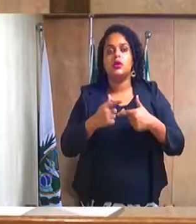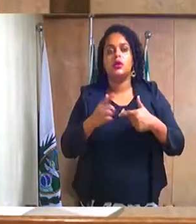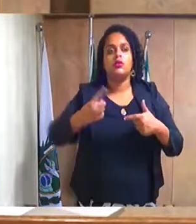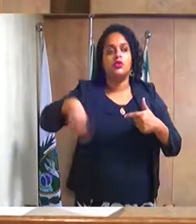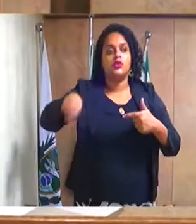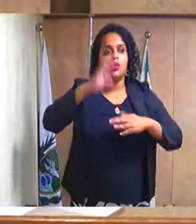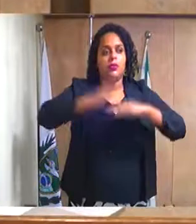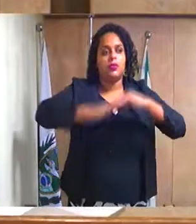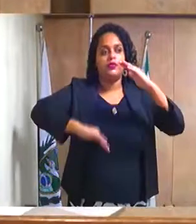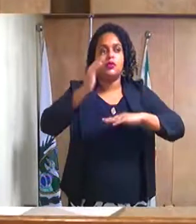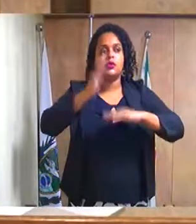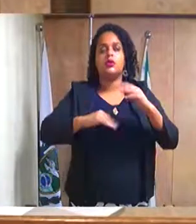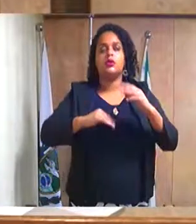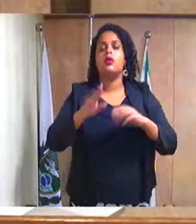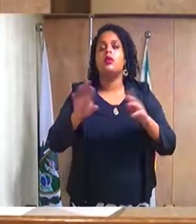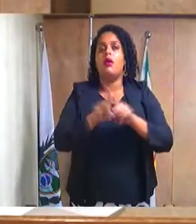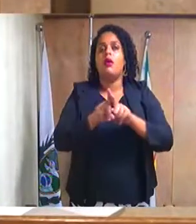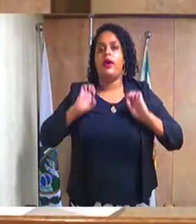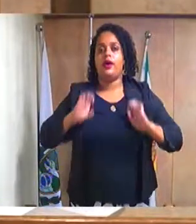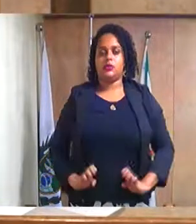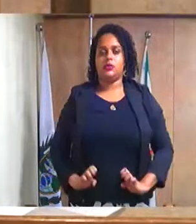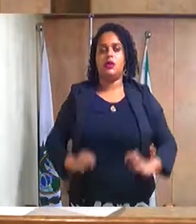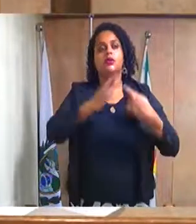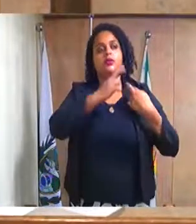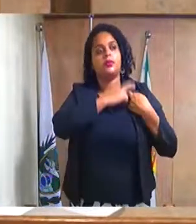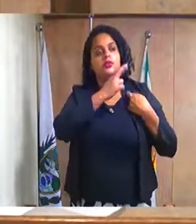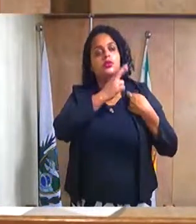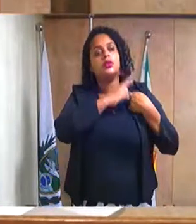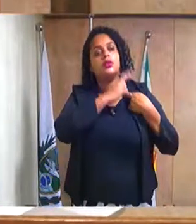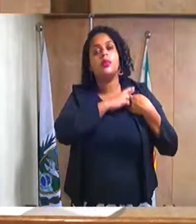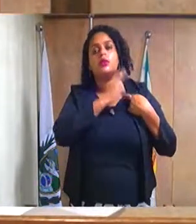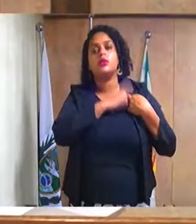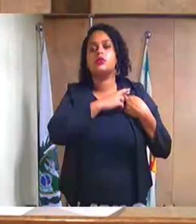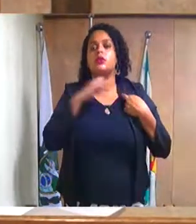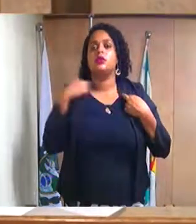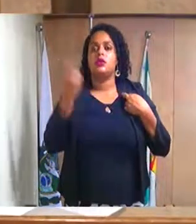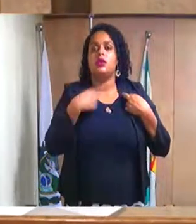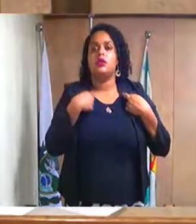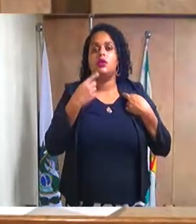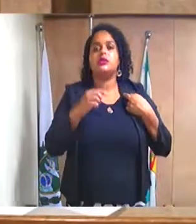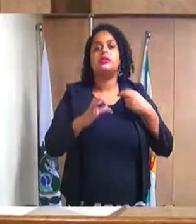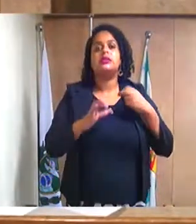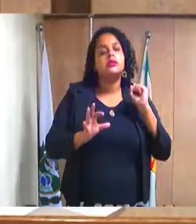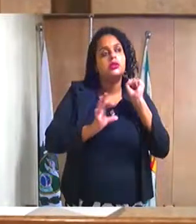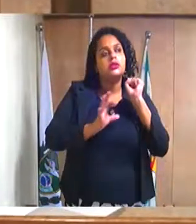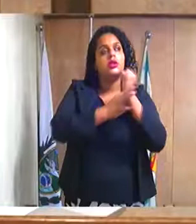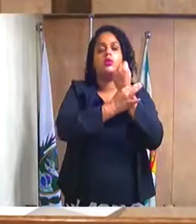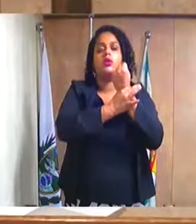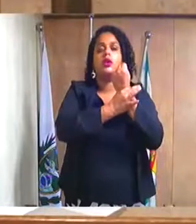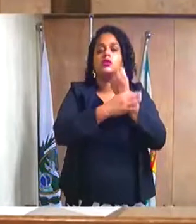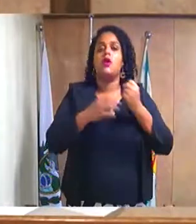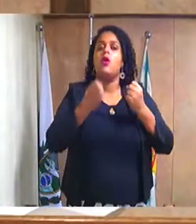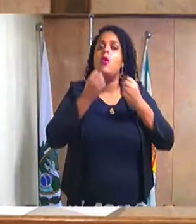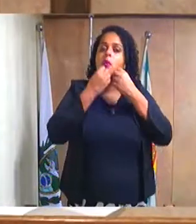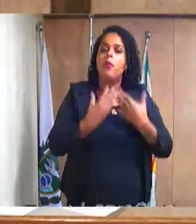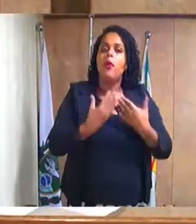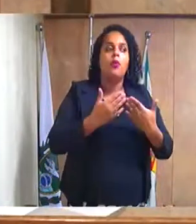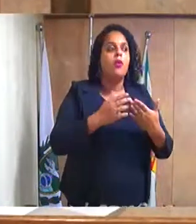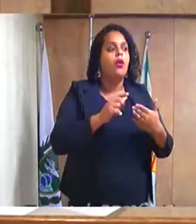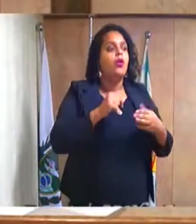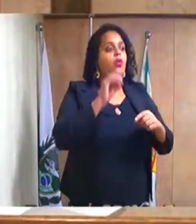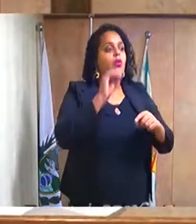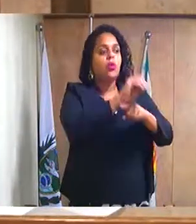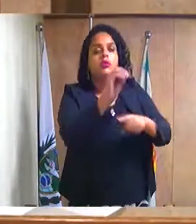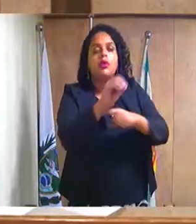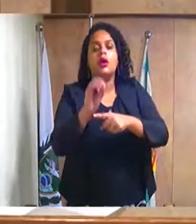suas funções na ética, diligência, responsabilidade e primazia, a fim de assegurar atendimento de excelência à população e,